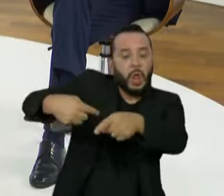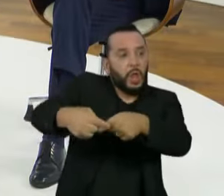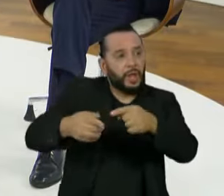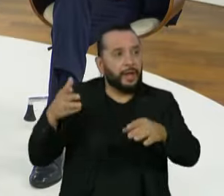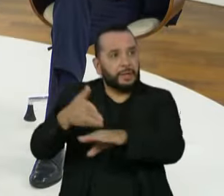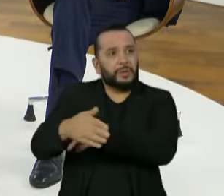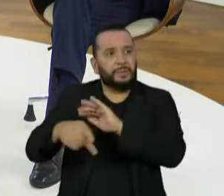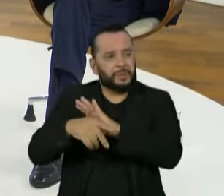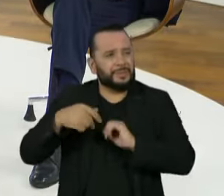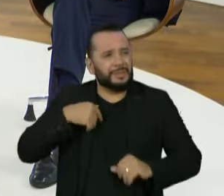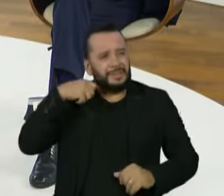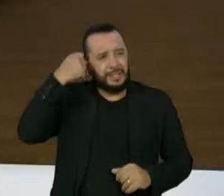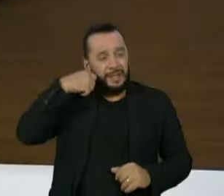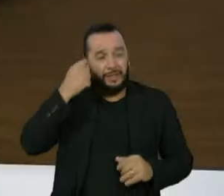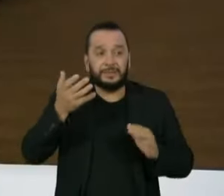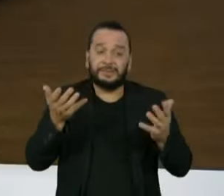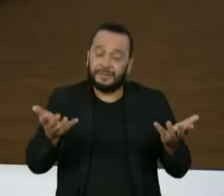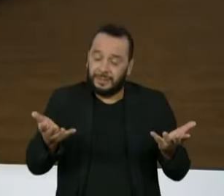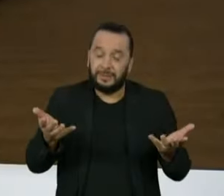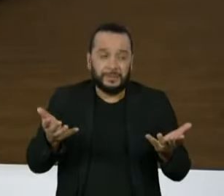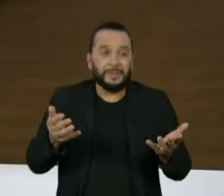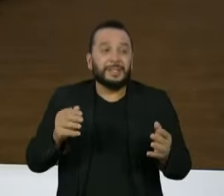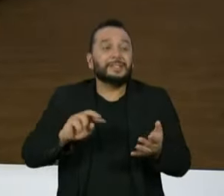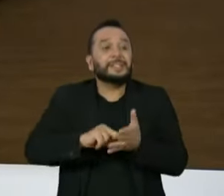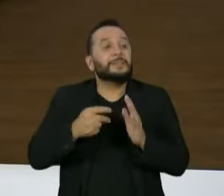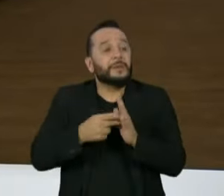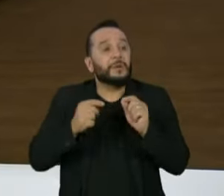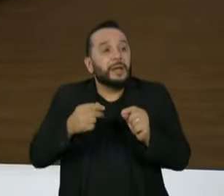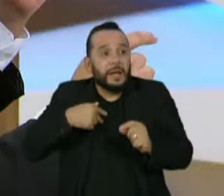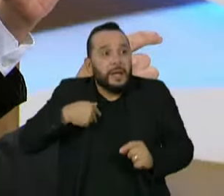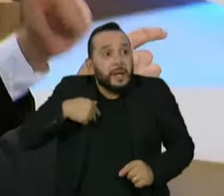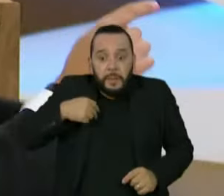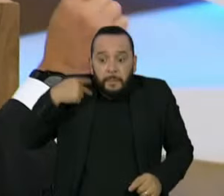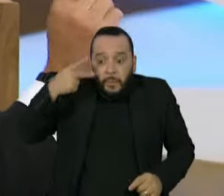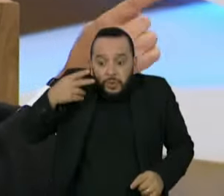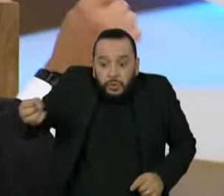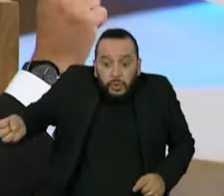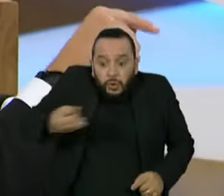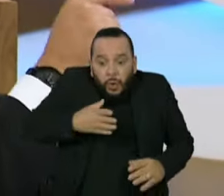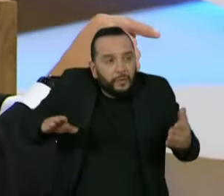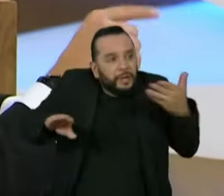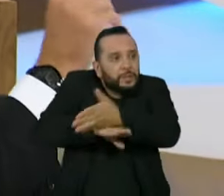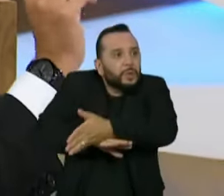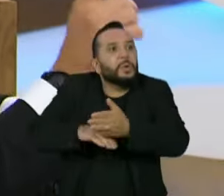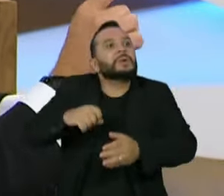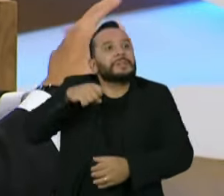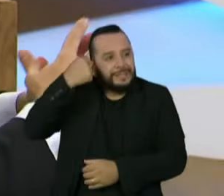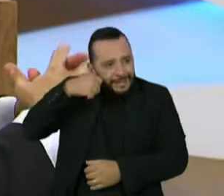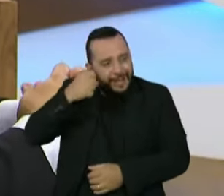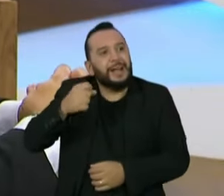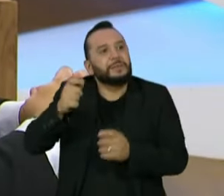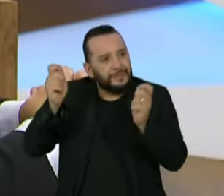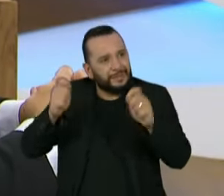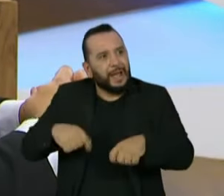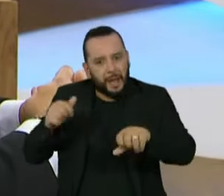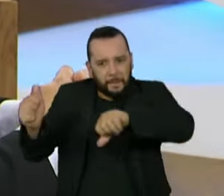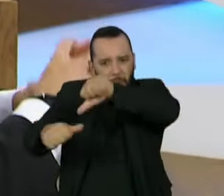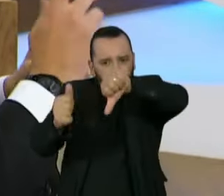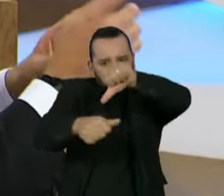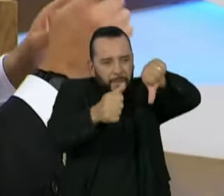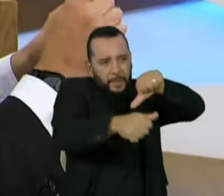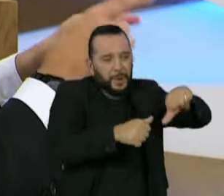e o sistema está reagindo de todas as formas possíveis. A lei de improbidade que o Fabiano citou, ela beneficiou imediatamente 14 senadores